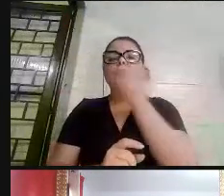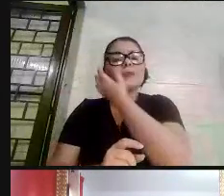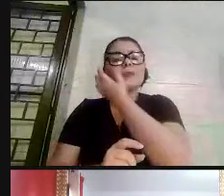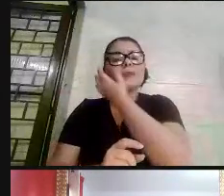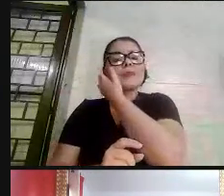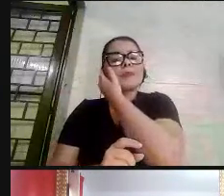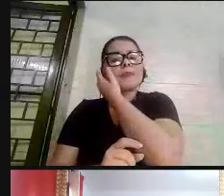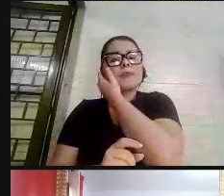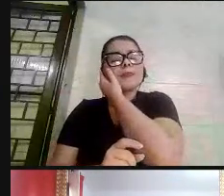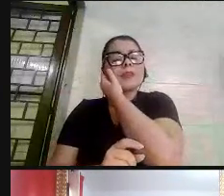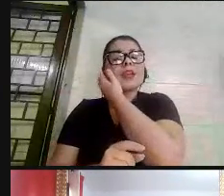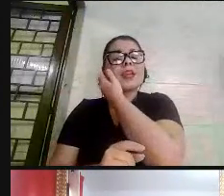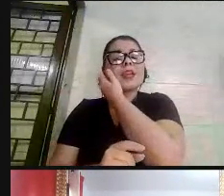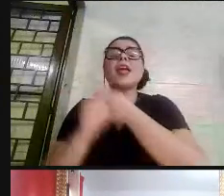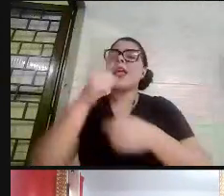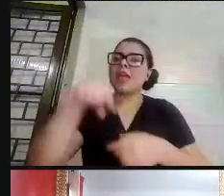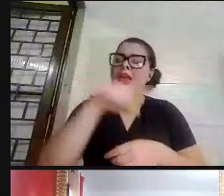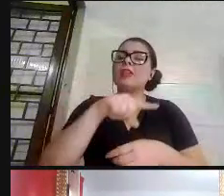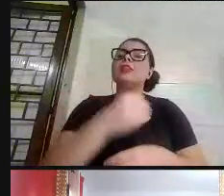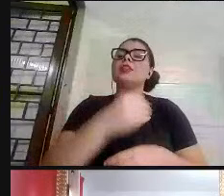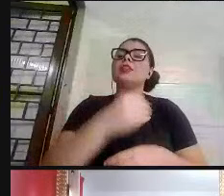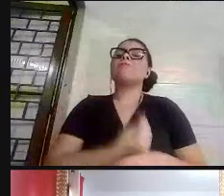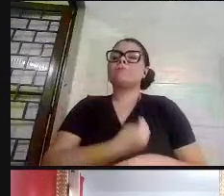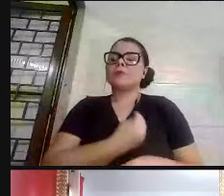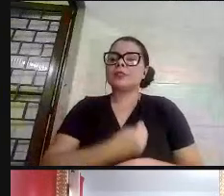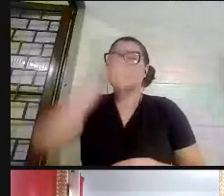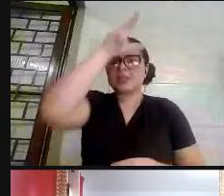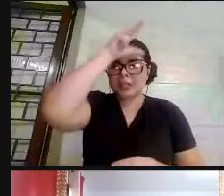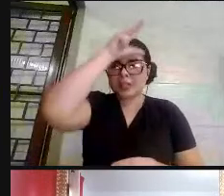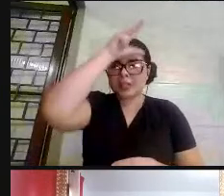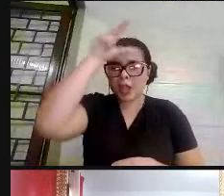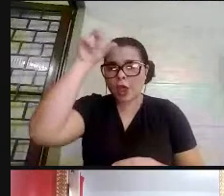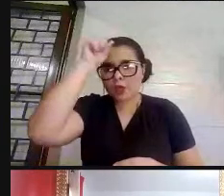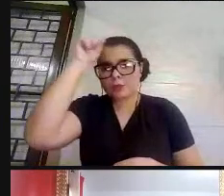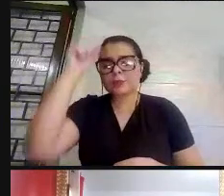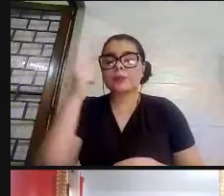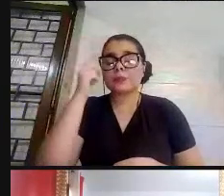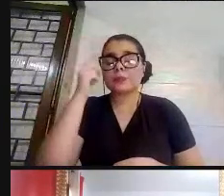FQ, são os nós, nós é que está dizendo, nós é que a gente